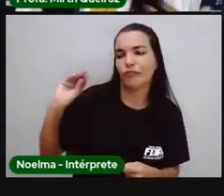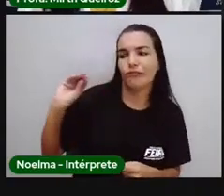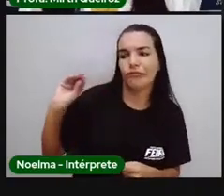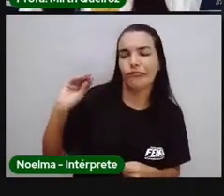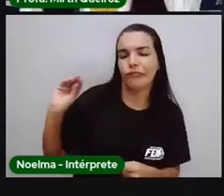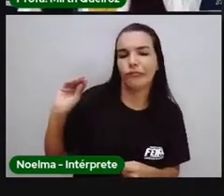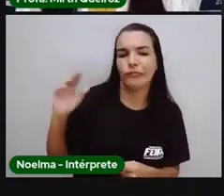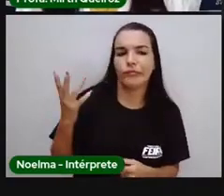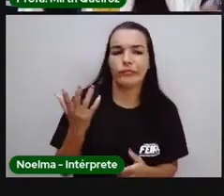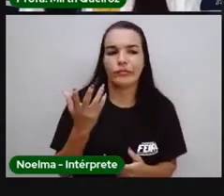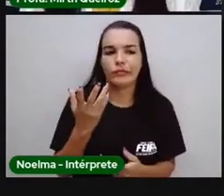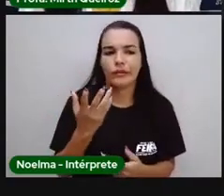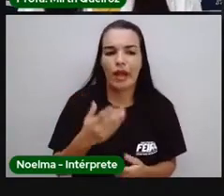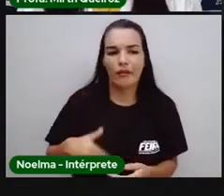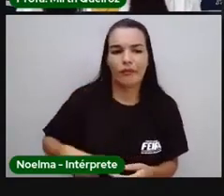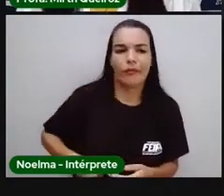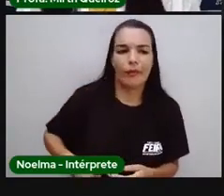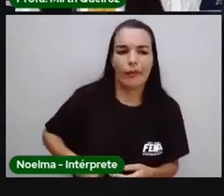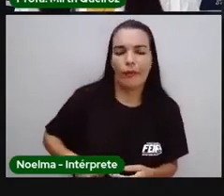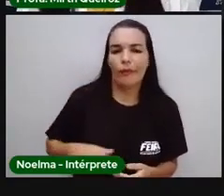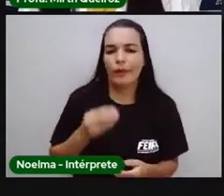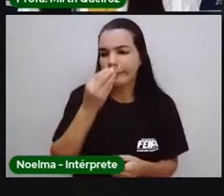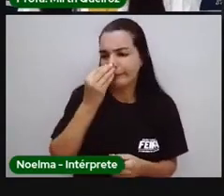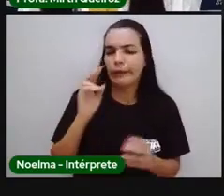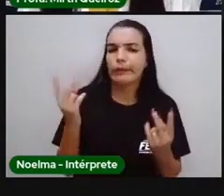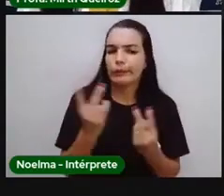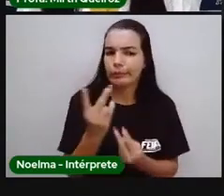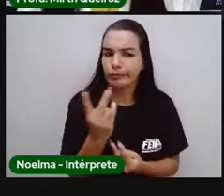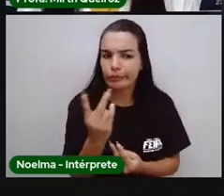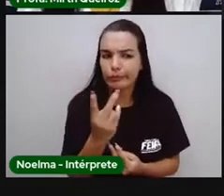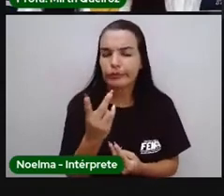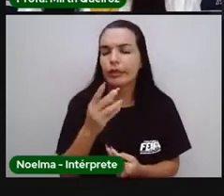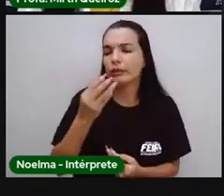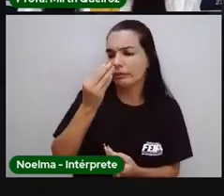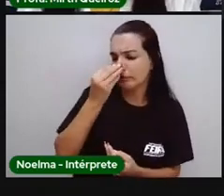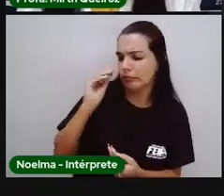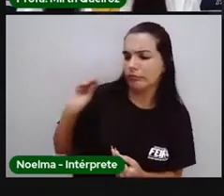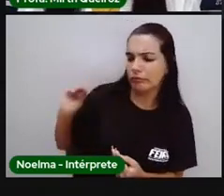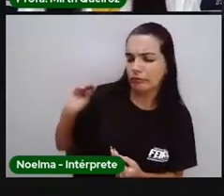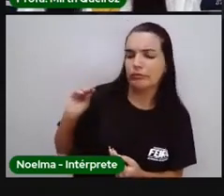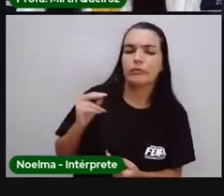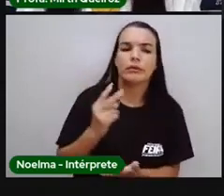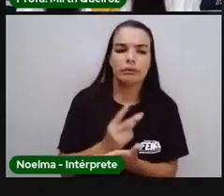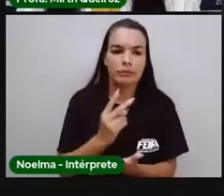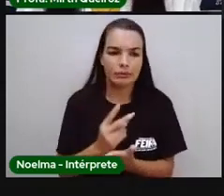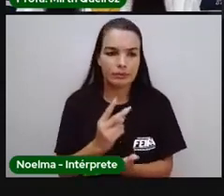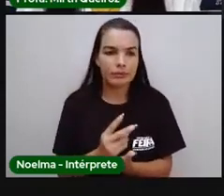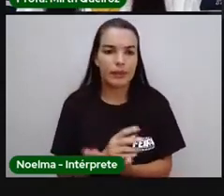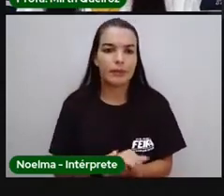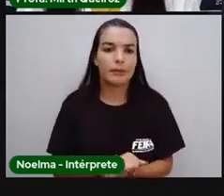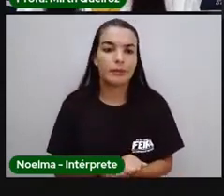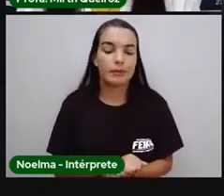com isso, não. Com a fome, com as guerras, eles não se importavam muito com isso, não.